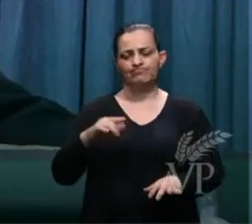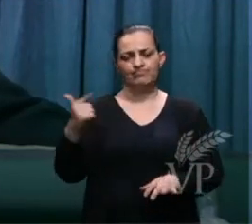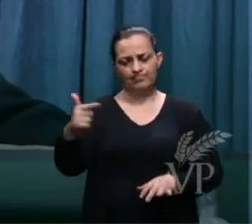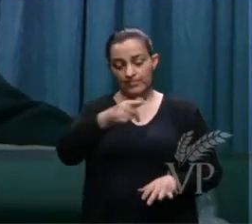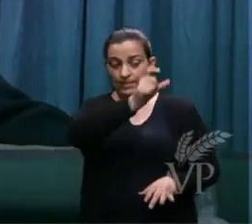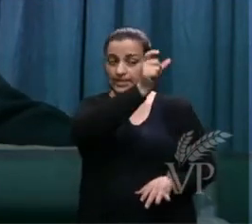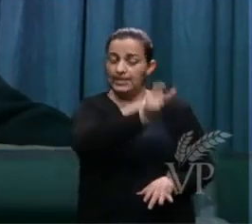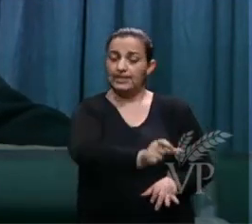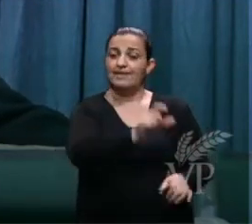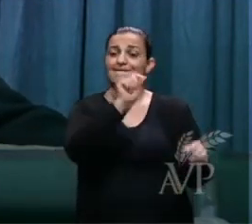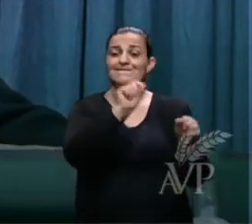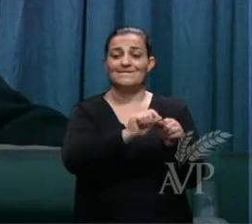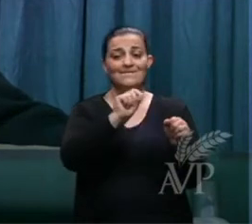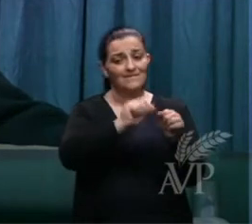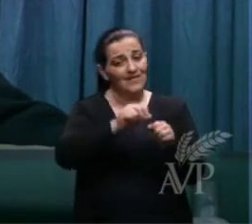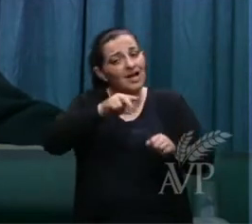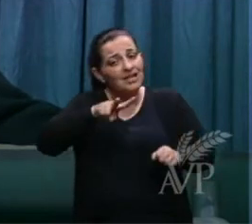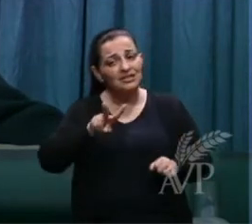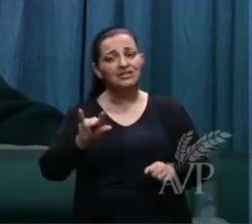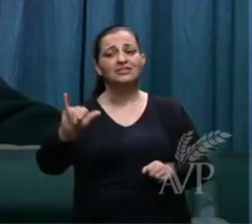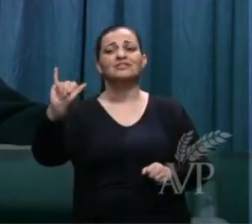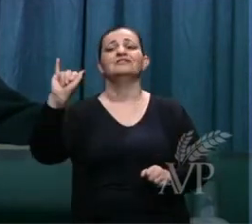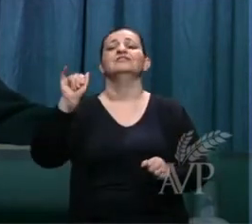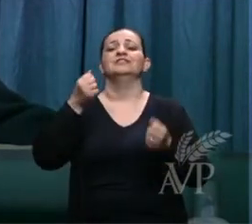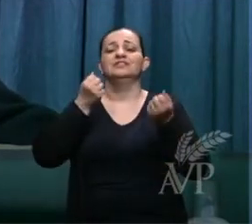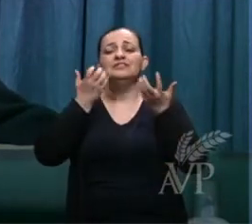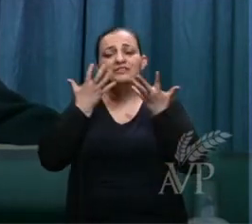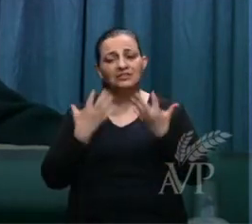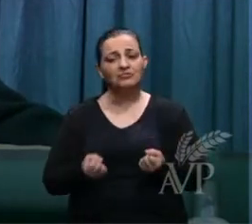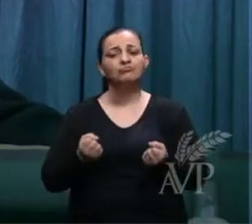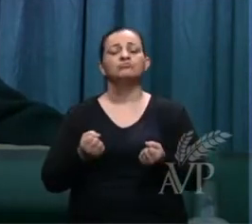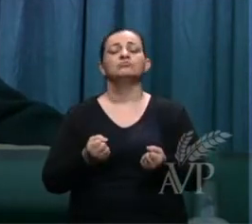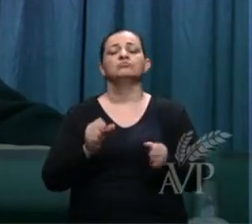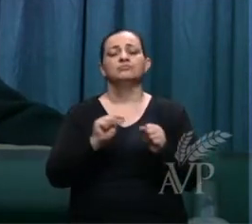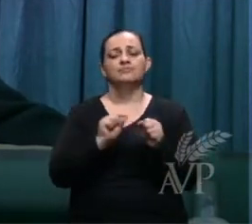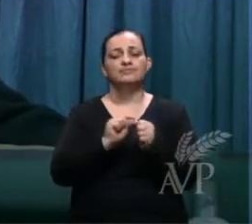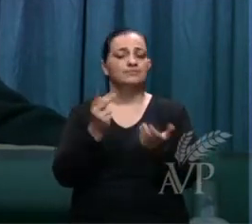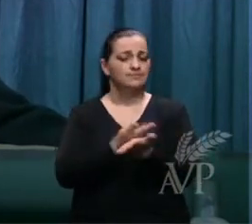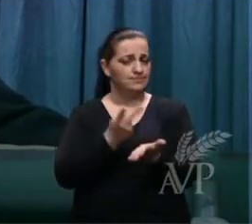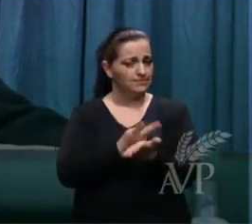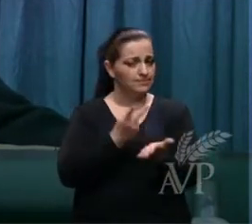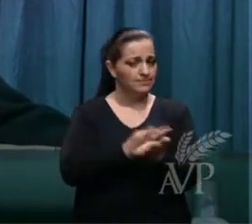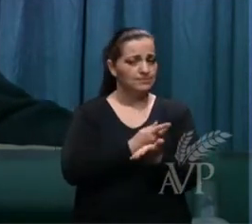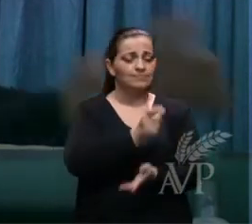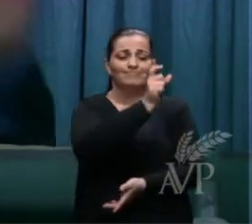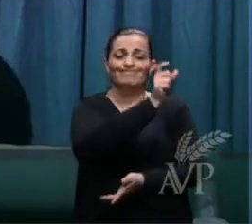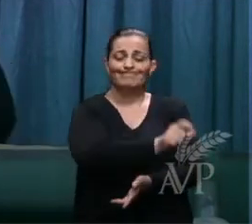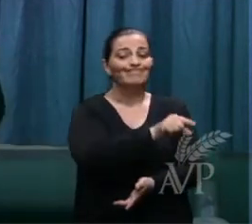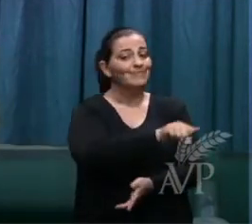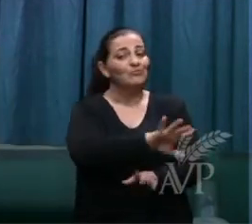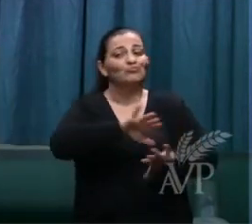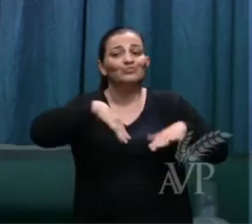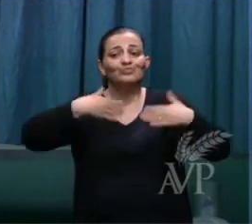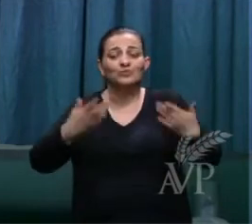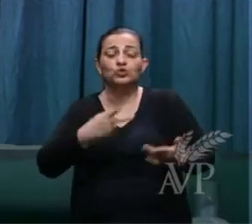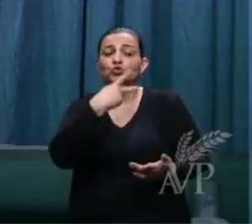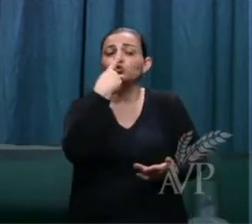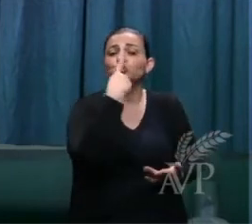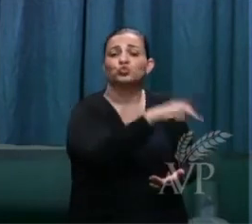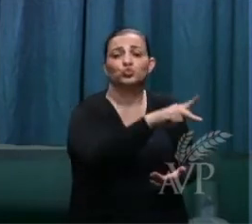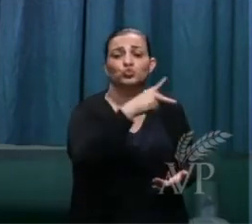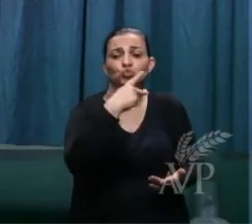ela vai assumir ela vai assumir então que os teus